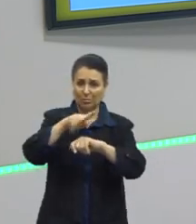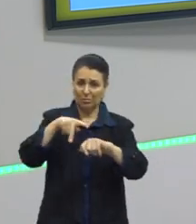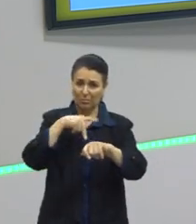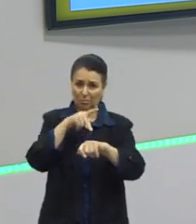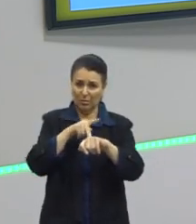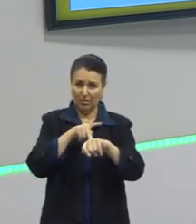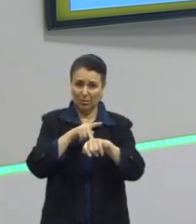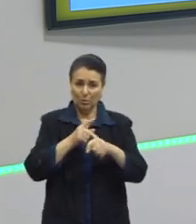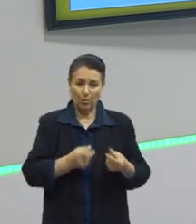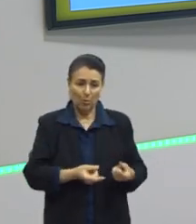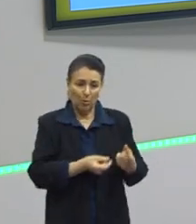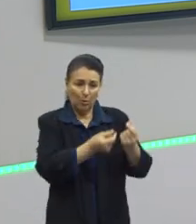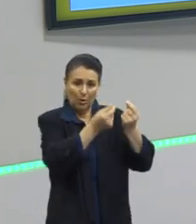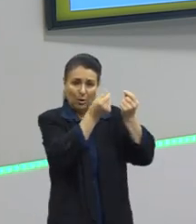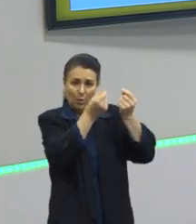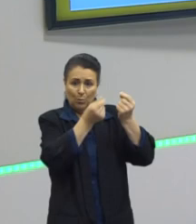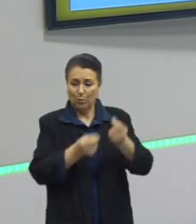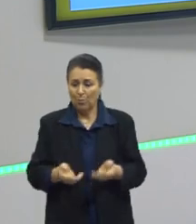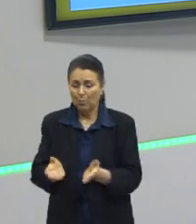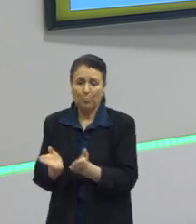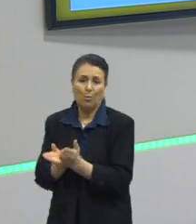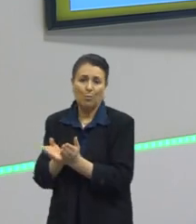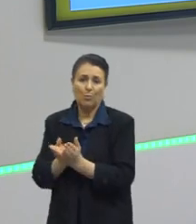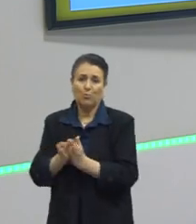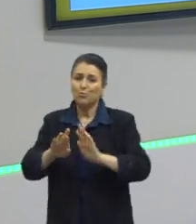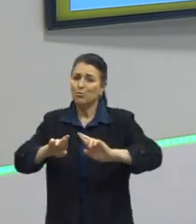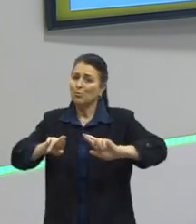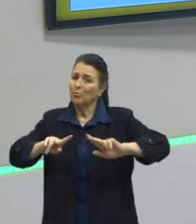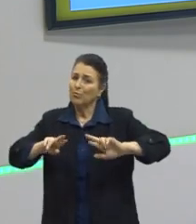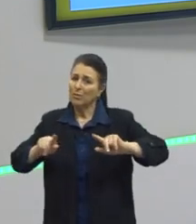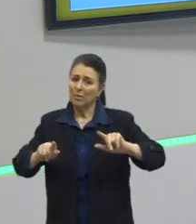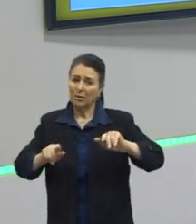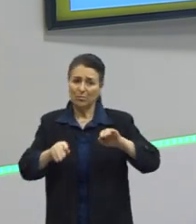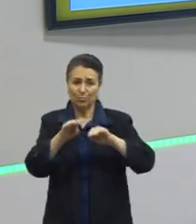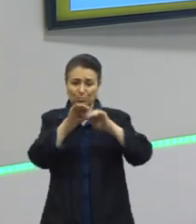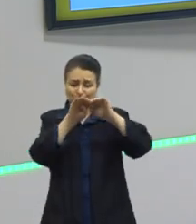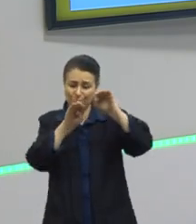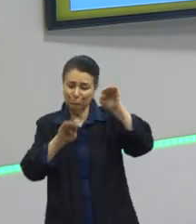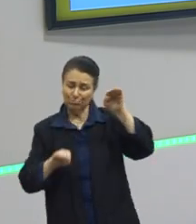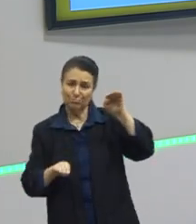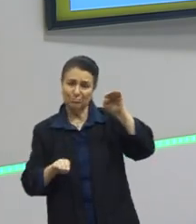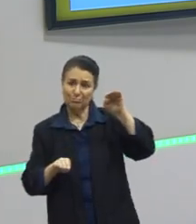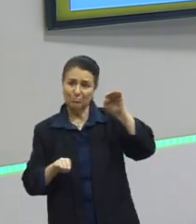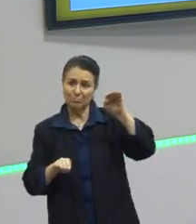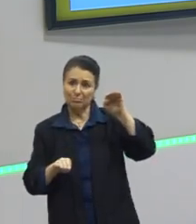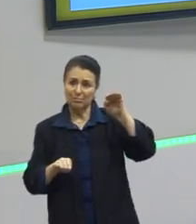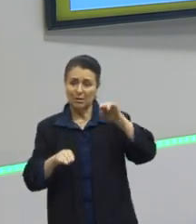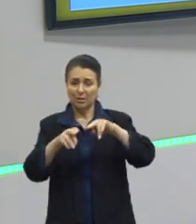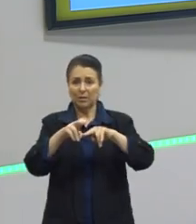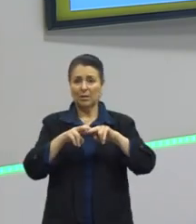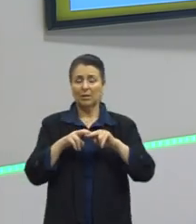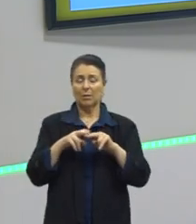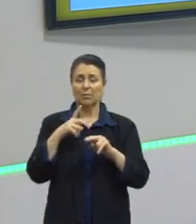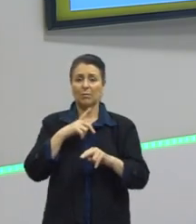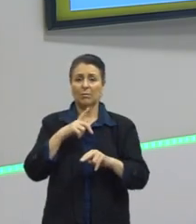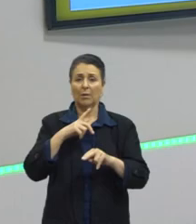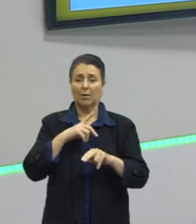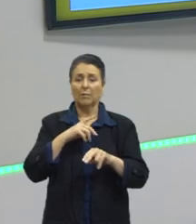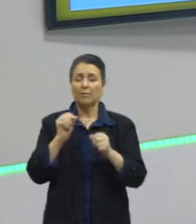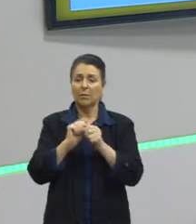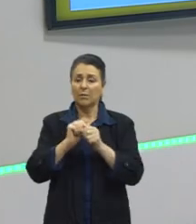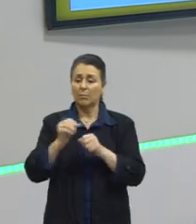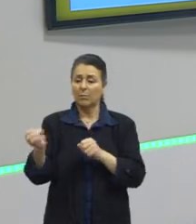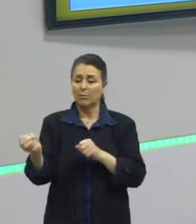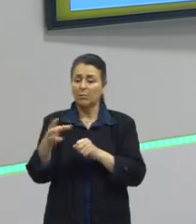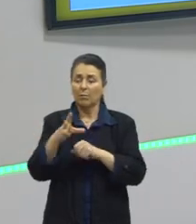e o mais rico, vamos dizer assim, tá. E aí, então, eles trazem esse princípio aí, uma nova constituição,